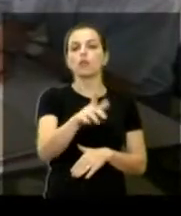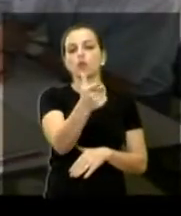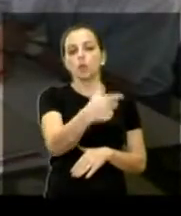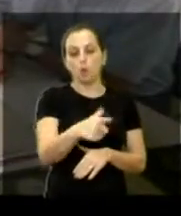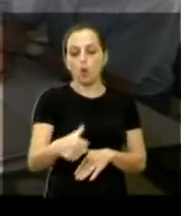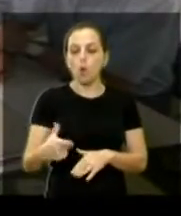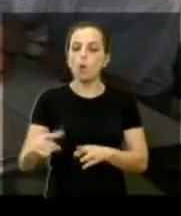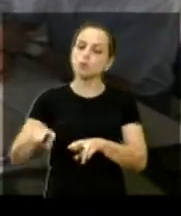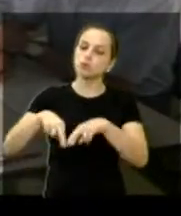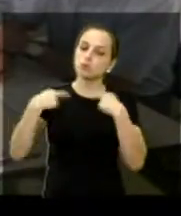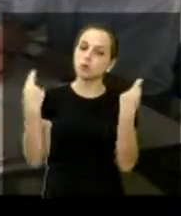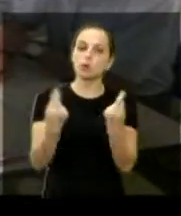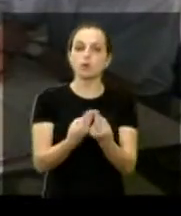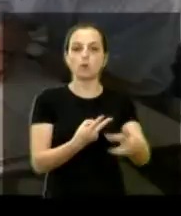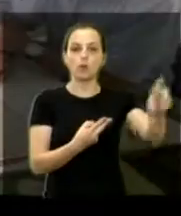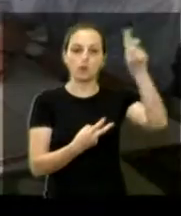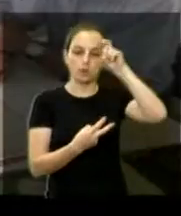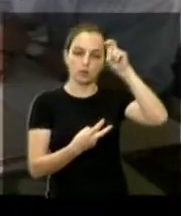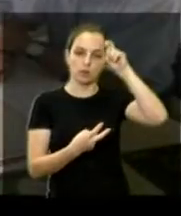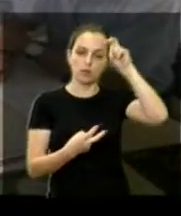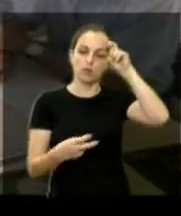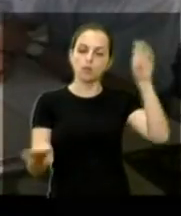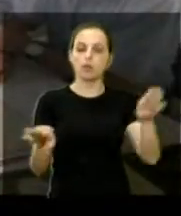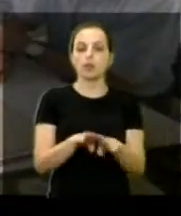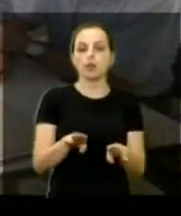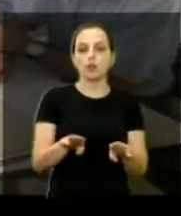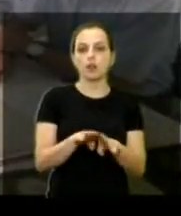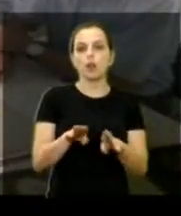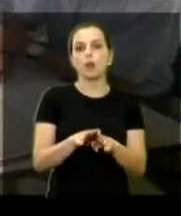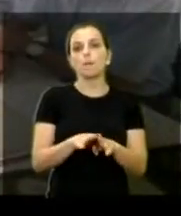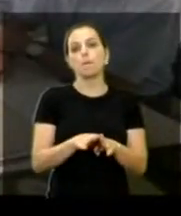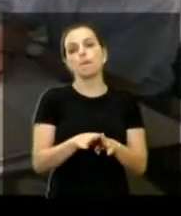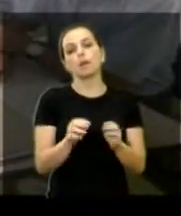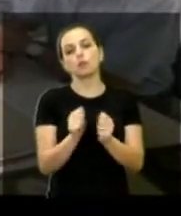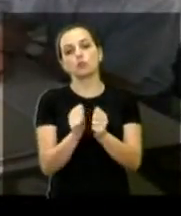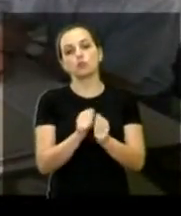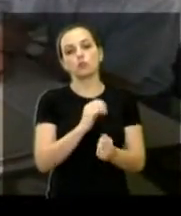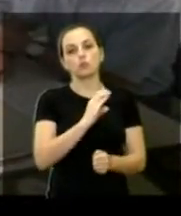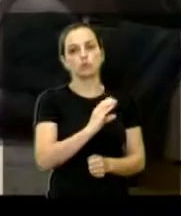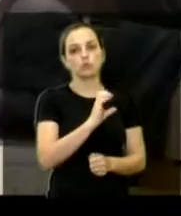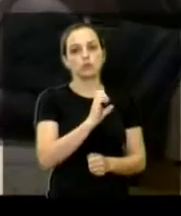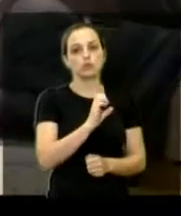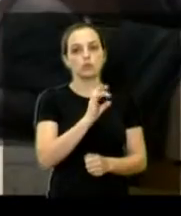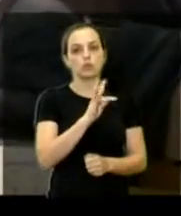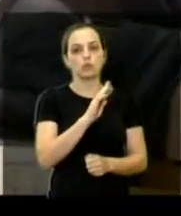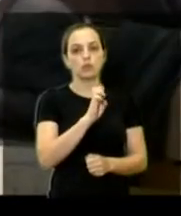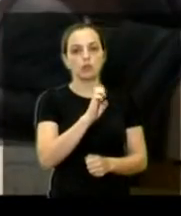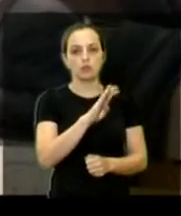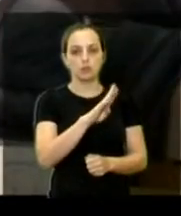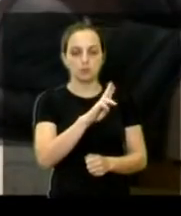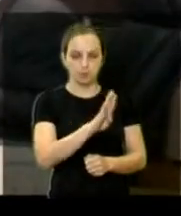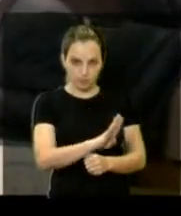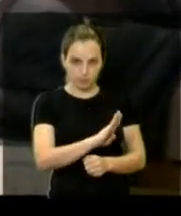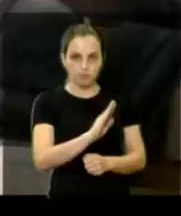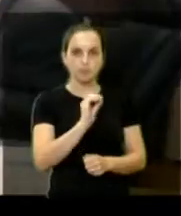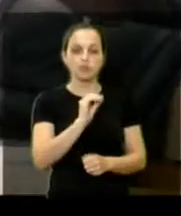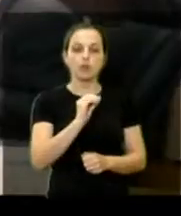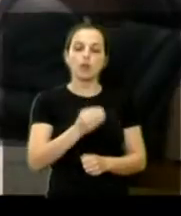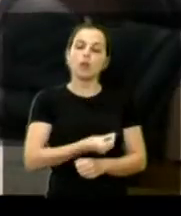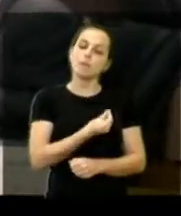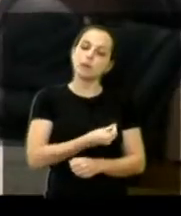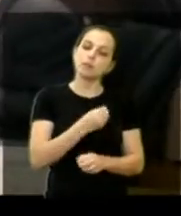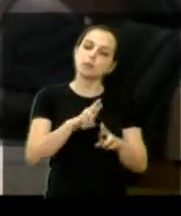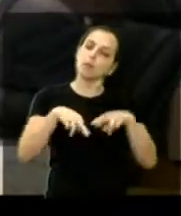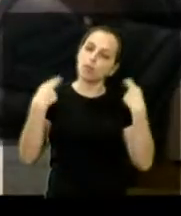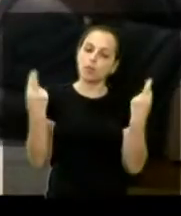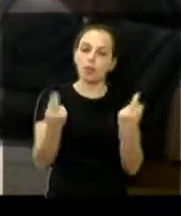reuniões. Inclusive, quinta-feira devemos estar reunindo com o pessoal da CETESB. Pode passar outro? Participamos também da reunião da